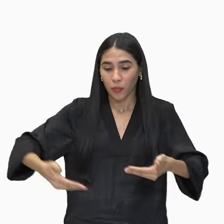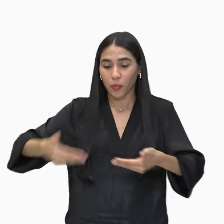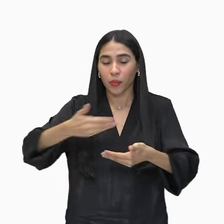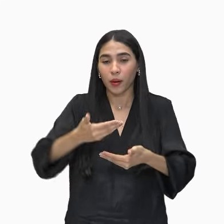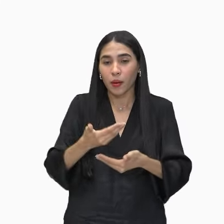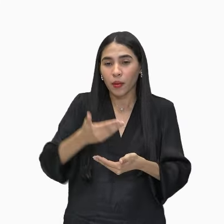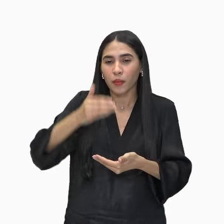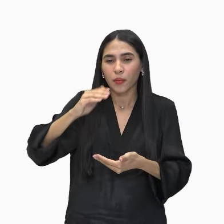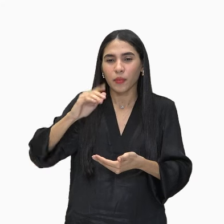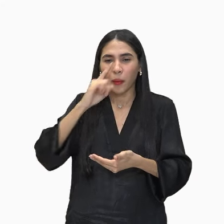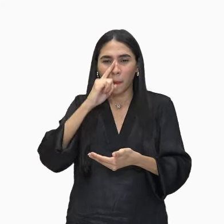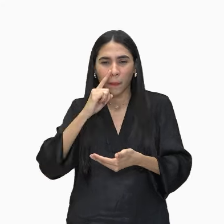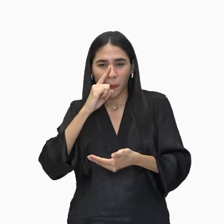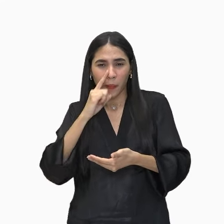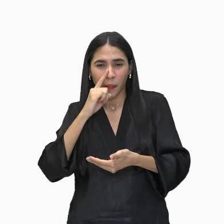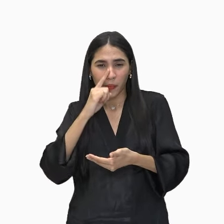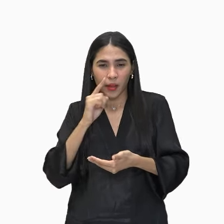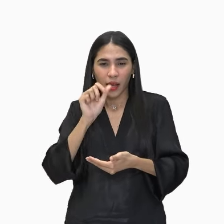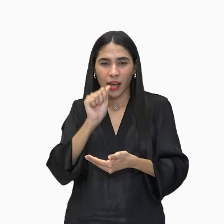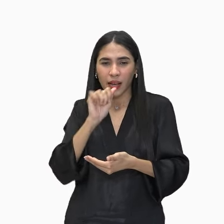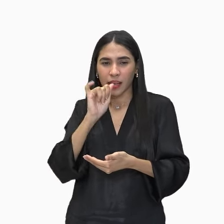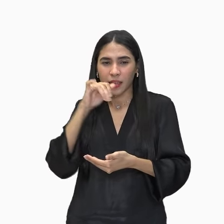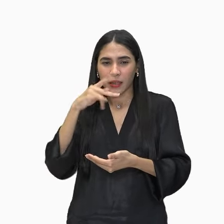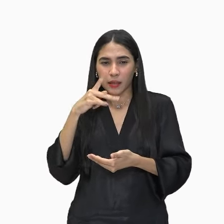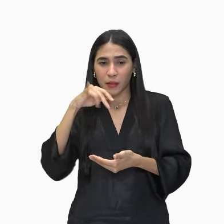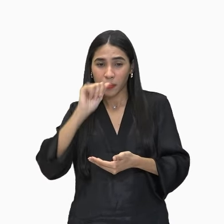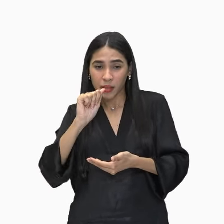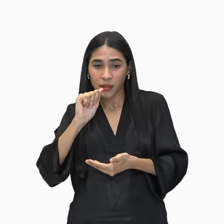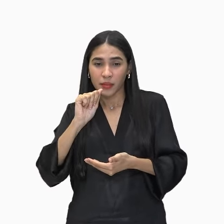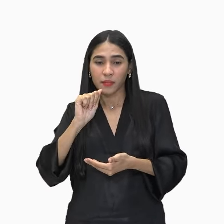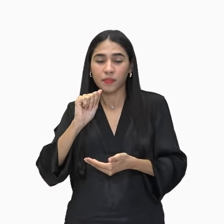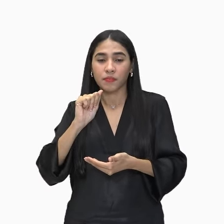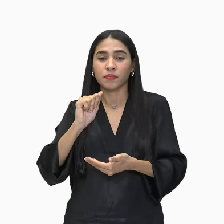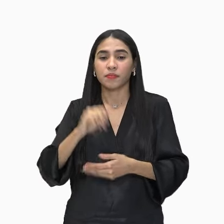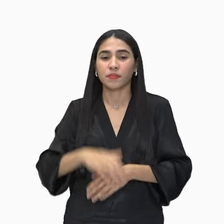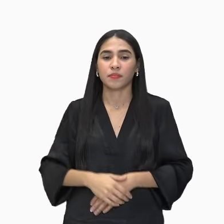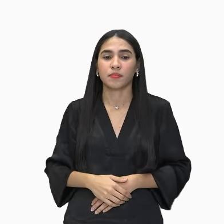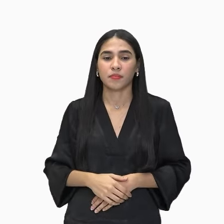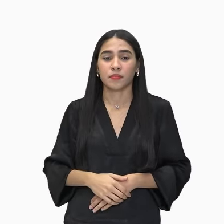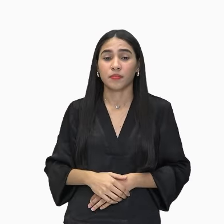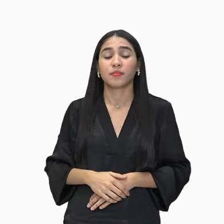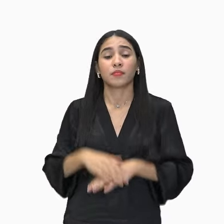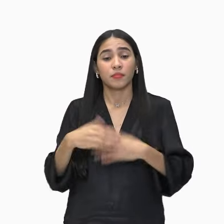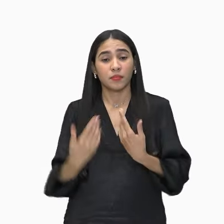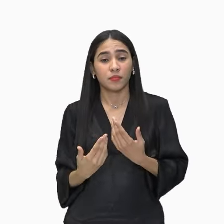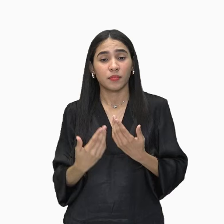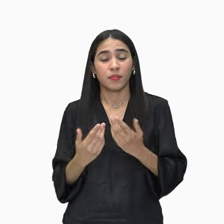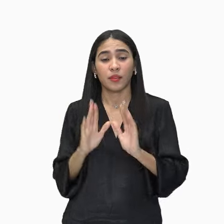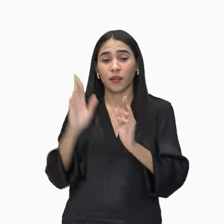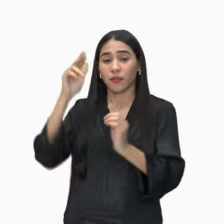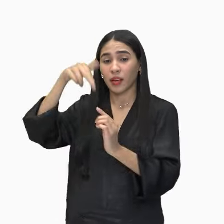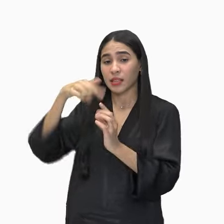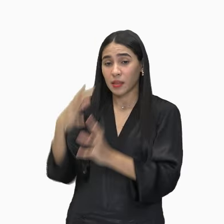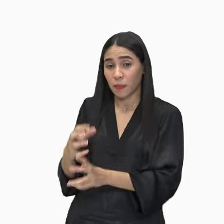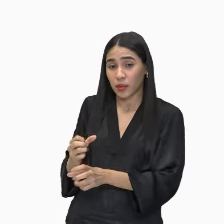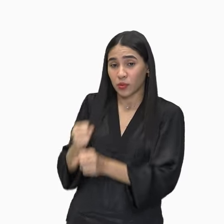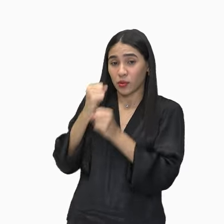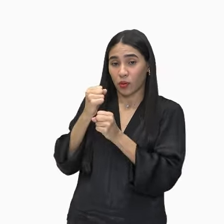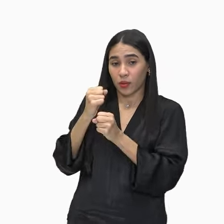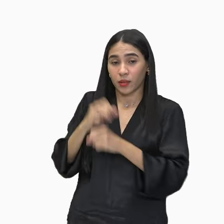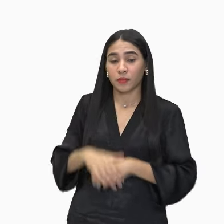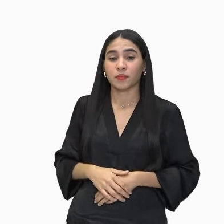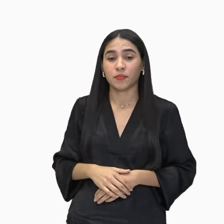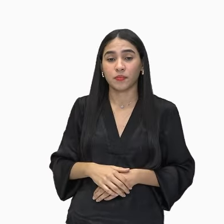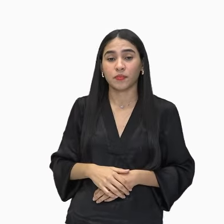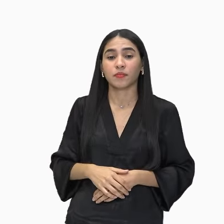envenenado de aipim. Em caldo envenenado de aipim a gente sabe, né? Que certamente ele está se referindo a mandioca. E